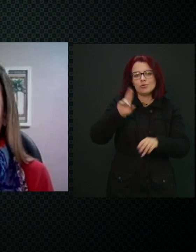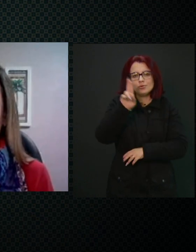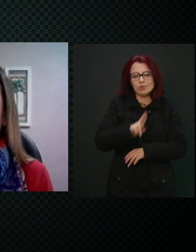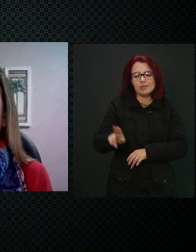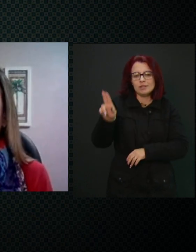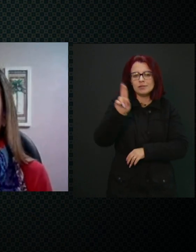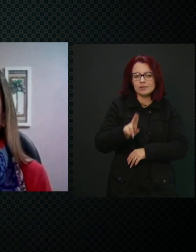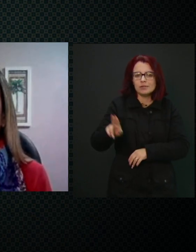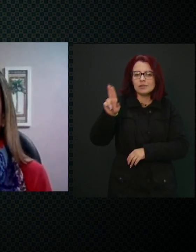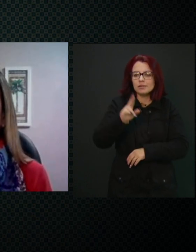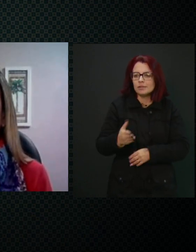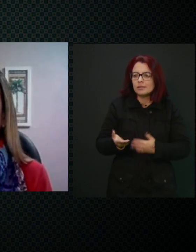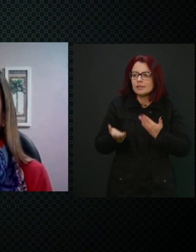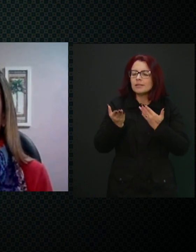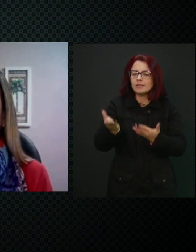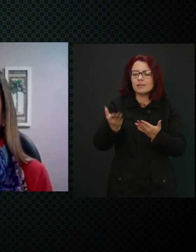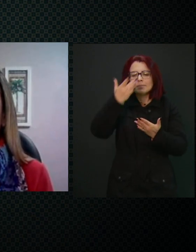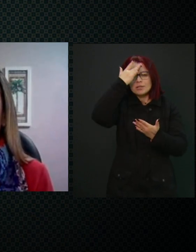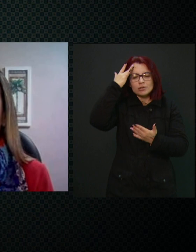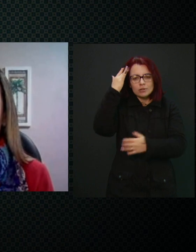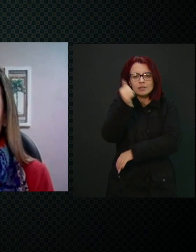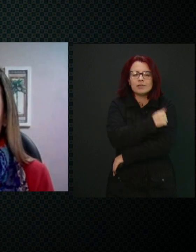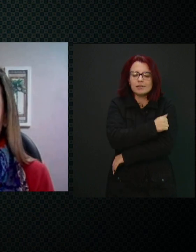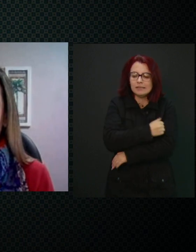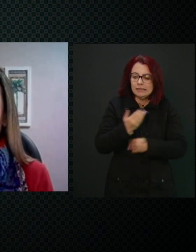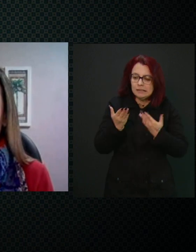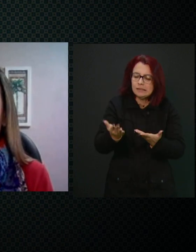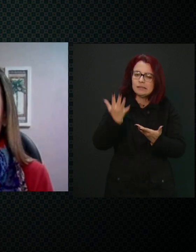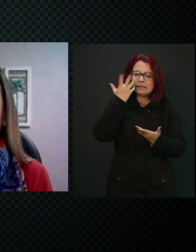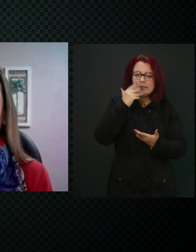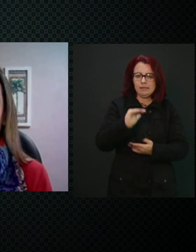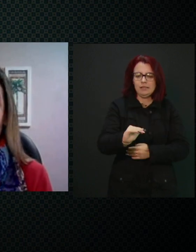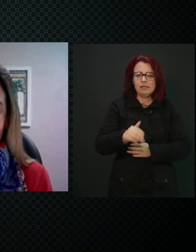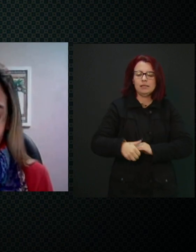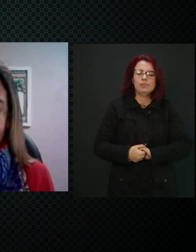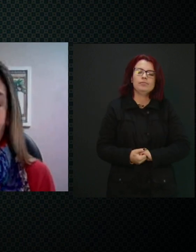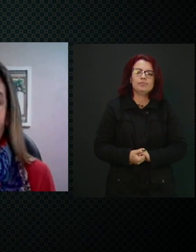estudante, né? Pra essa criança, né, em si, né?